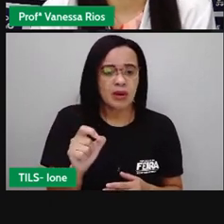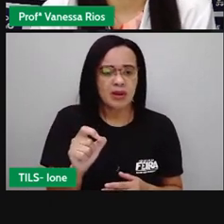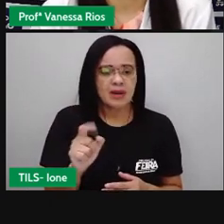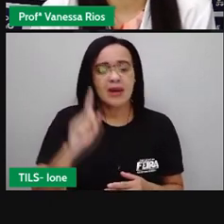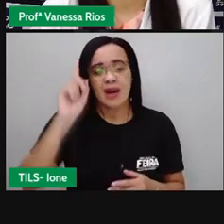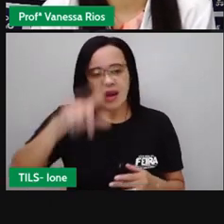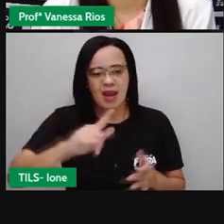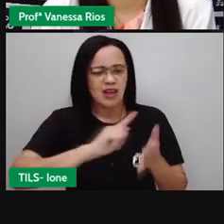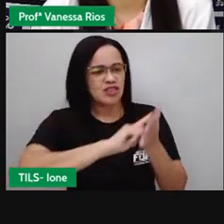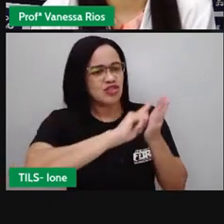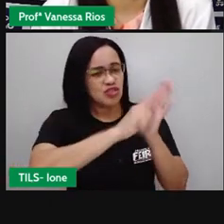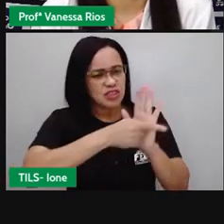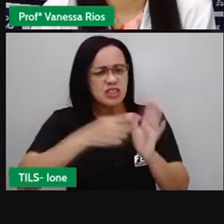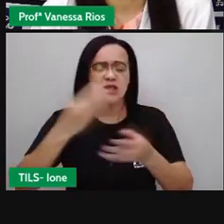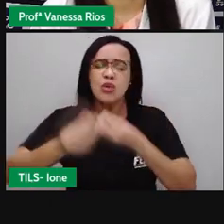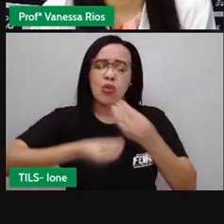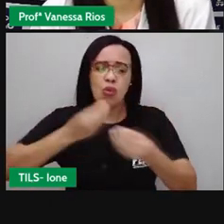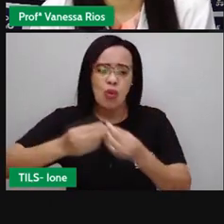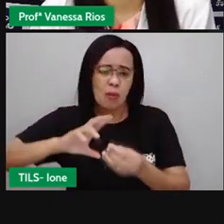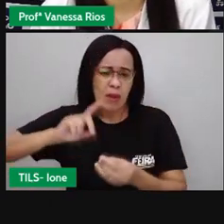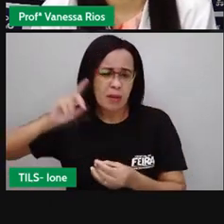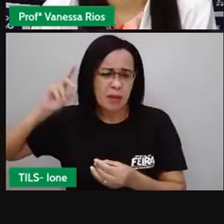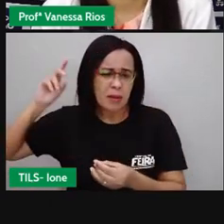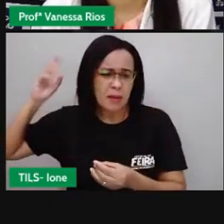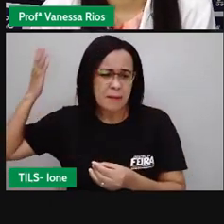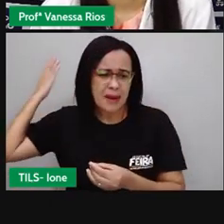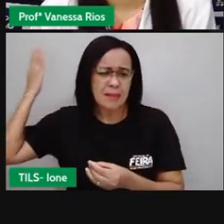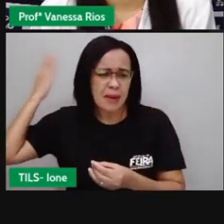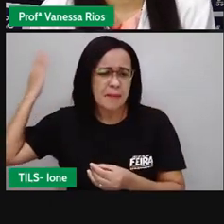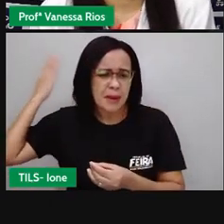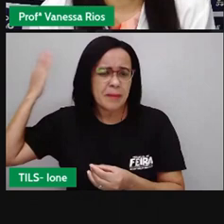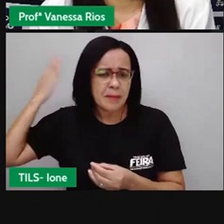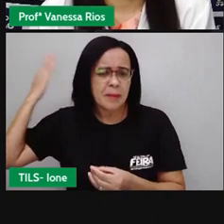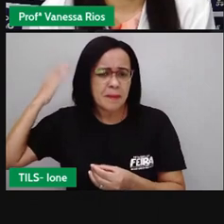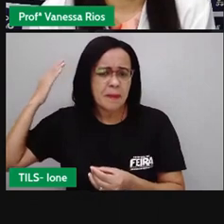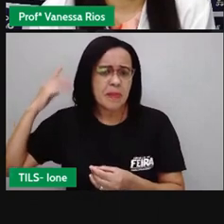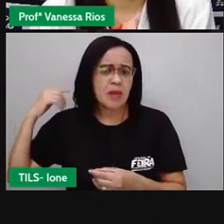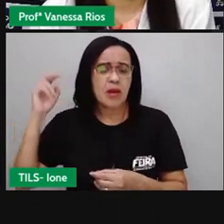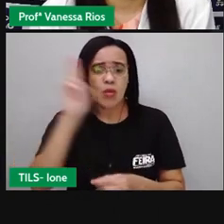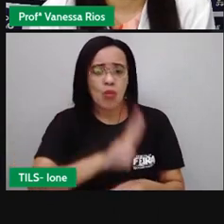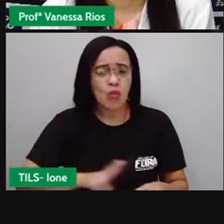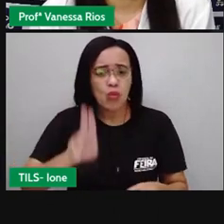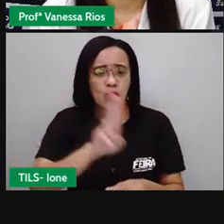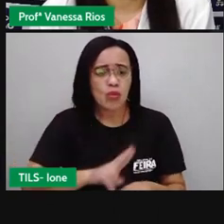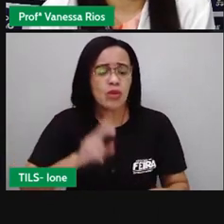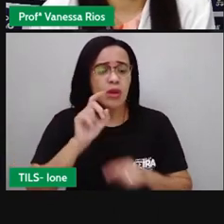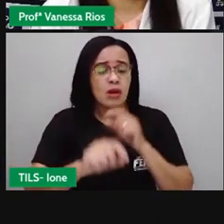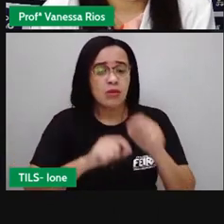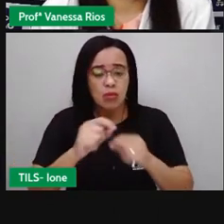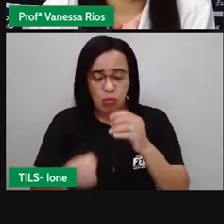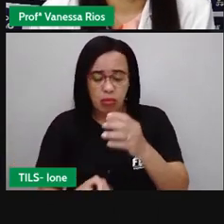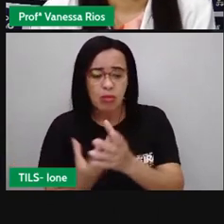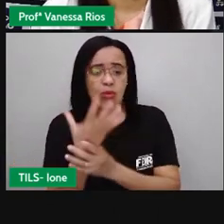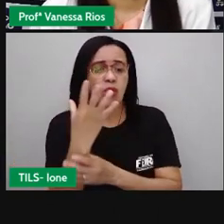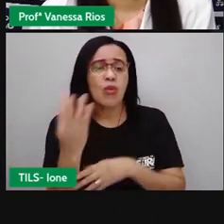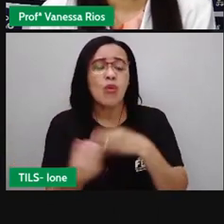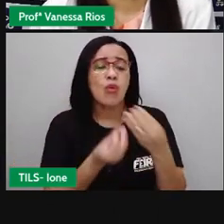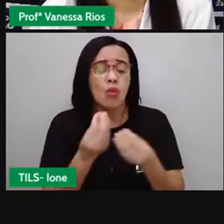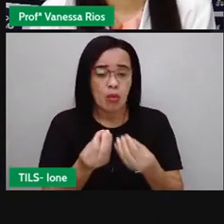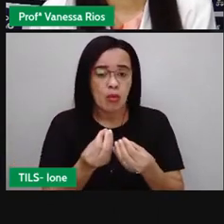ela era utilizada para relatar acontecimentos em sequência temporal. Com o tempo,